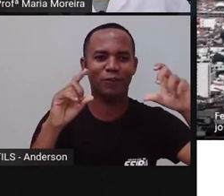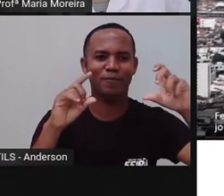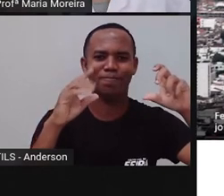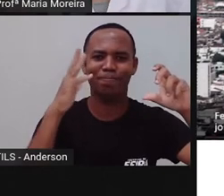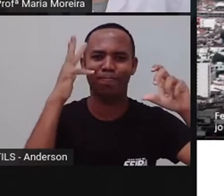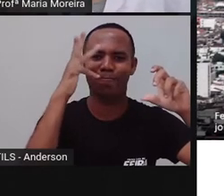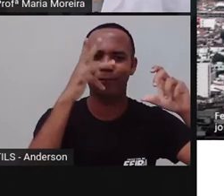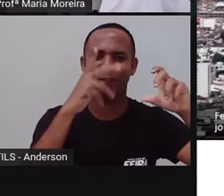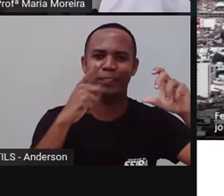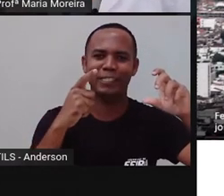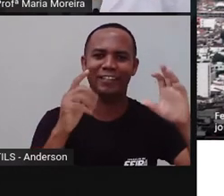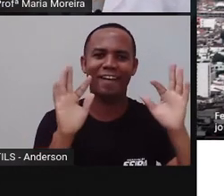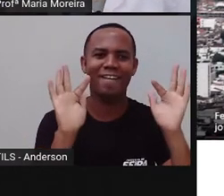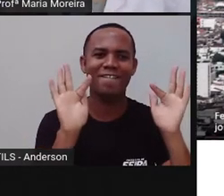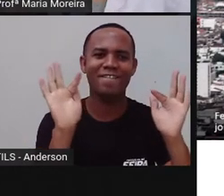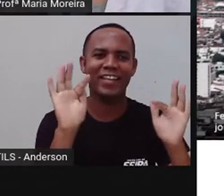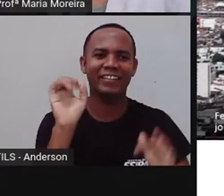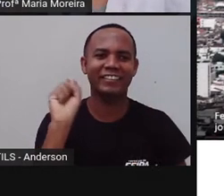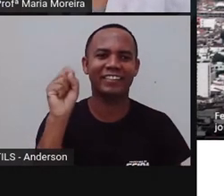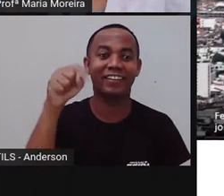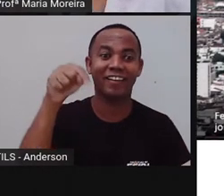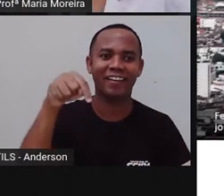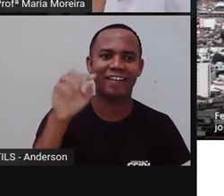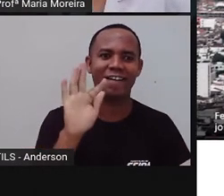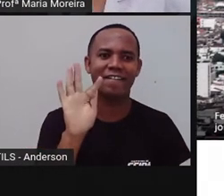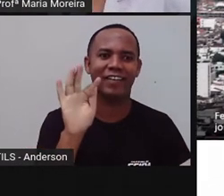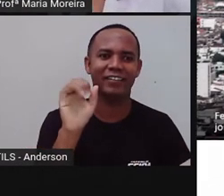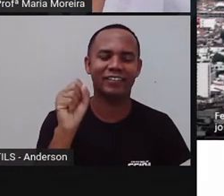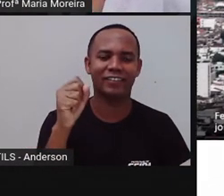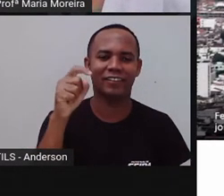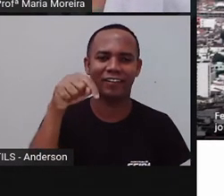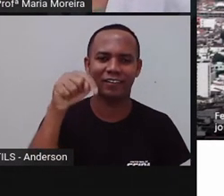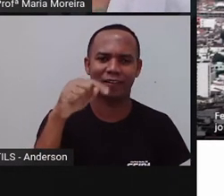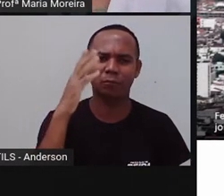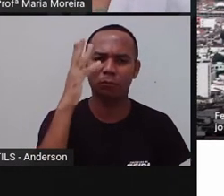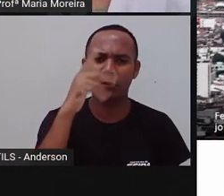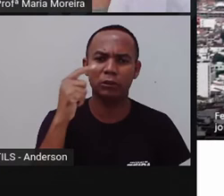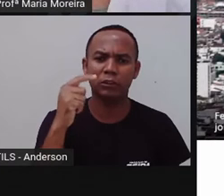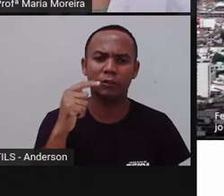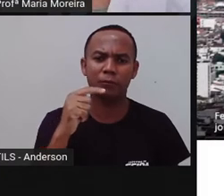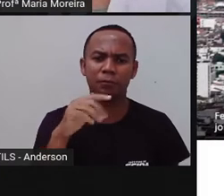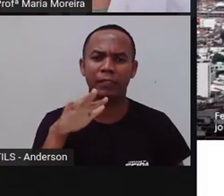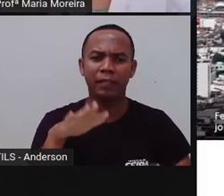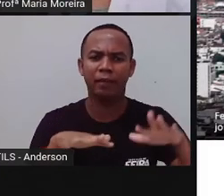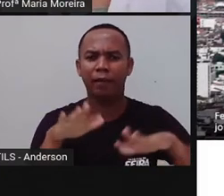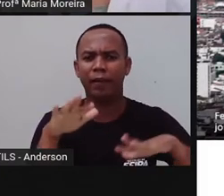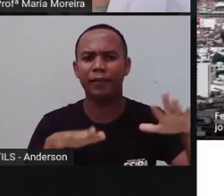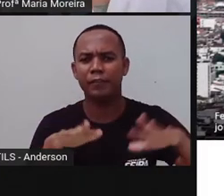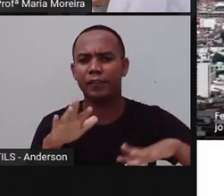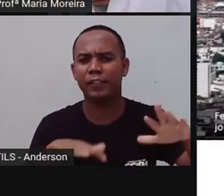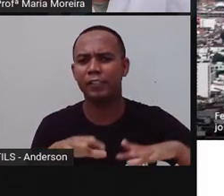né, o cartão postal aí de Feira, olha que lugar bonito, né, a gente, às vezes, está tão